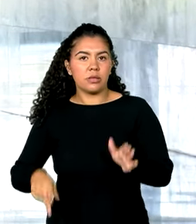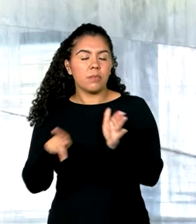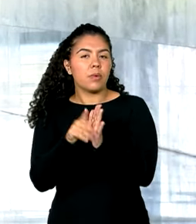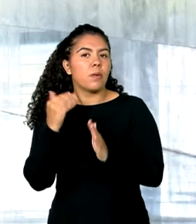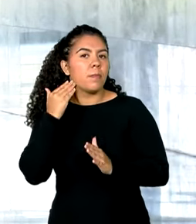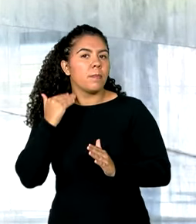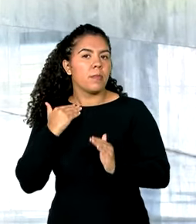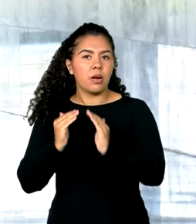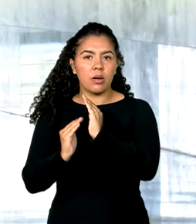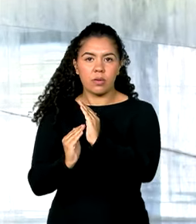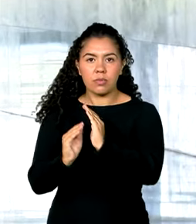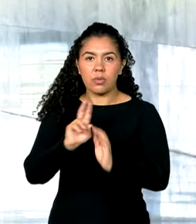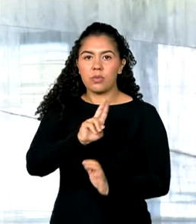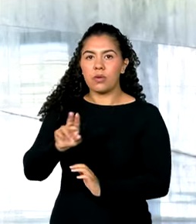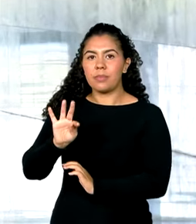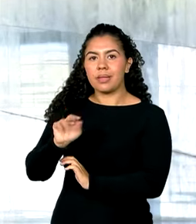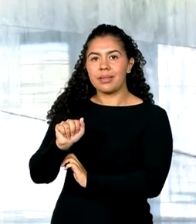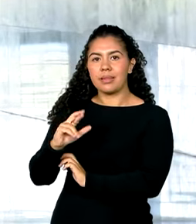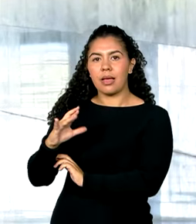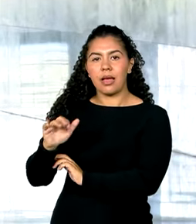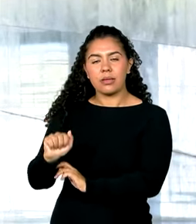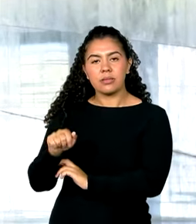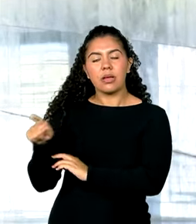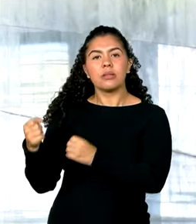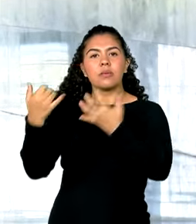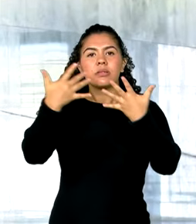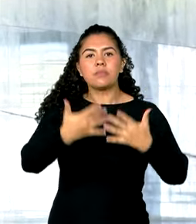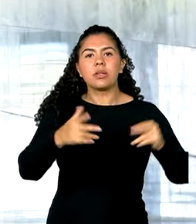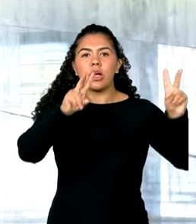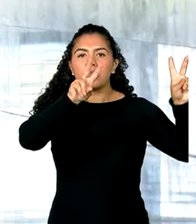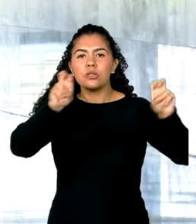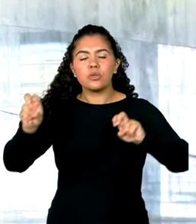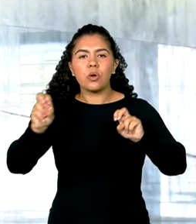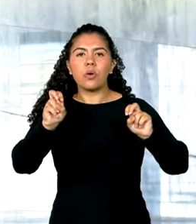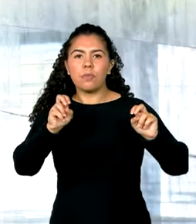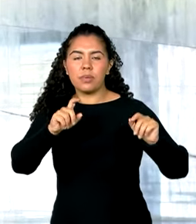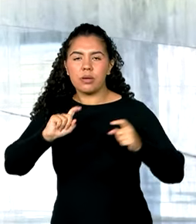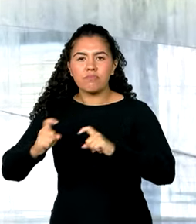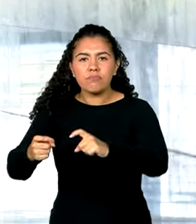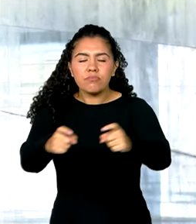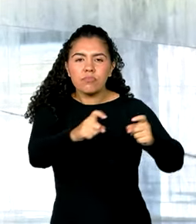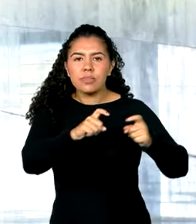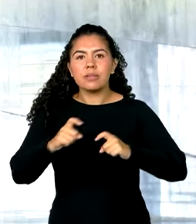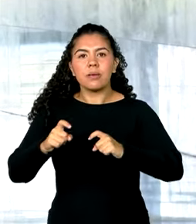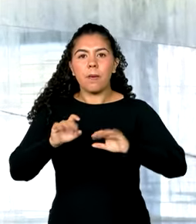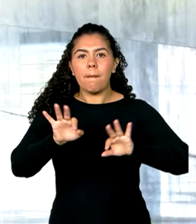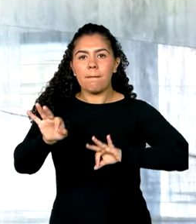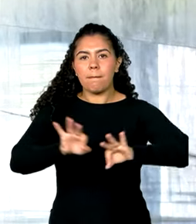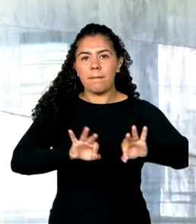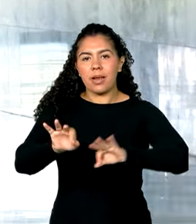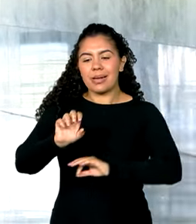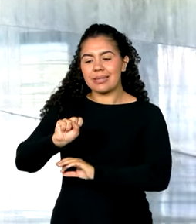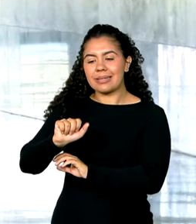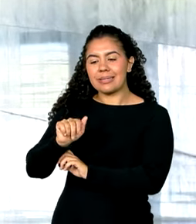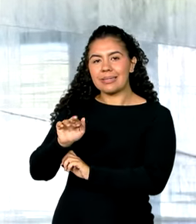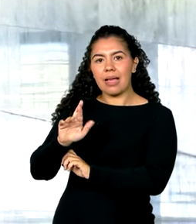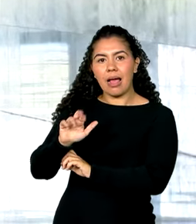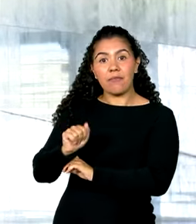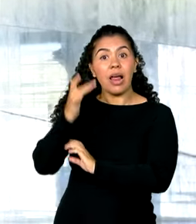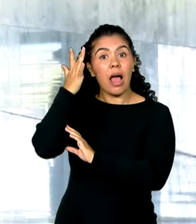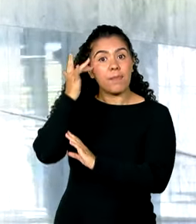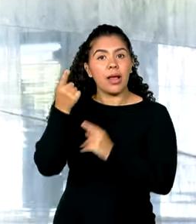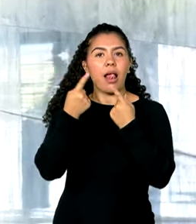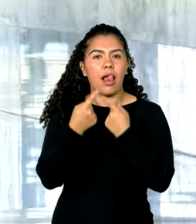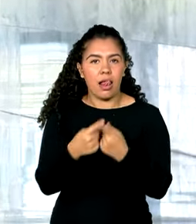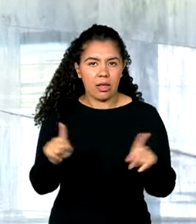Eles devem discutir aí os últimos detalhes do Plano Safra e do Plano Safra Agricultura Familiar, que serão lançados amanhã, e